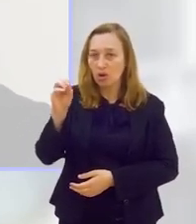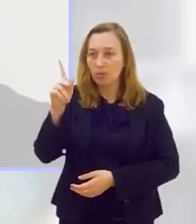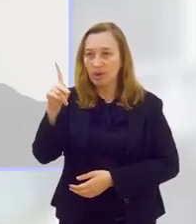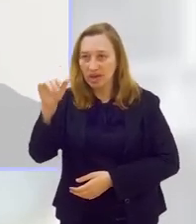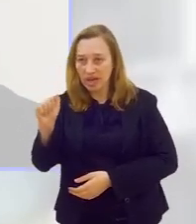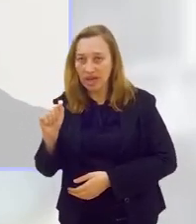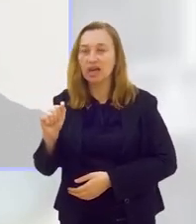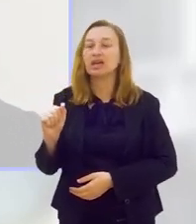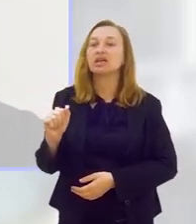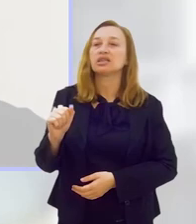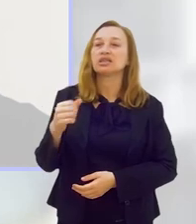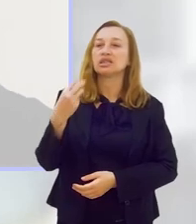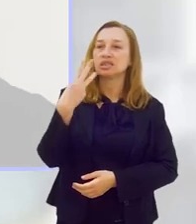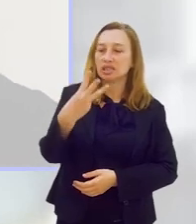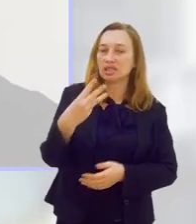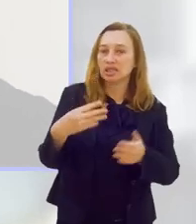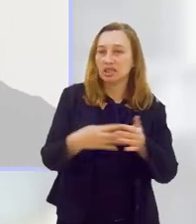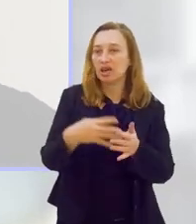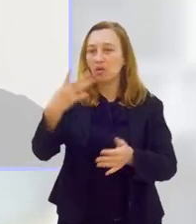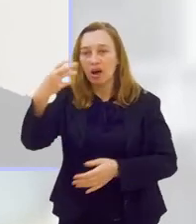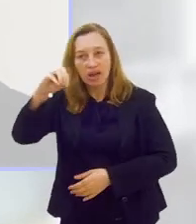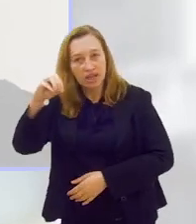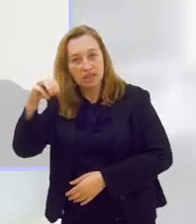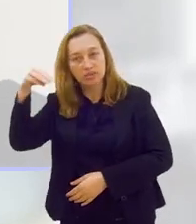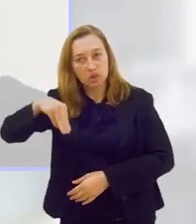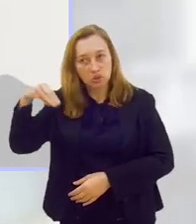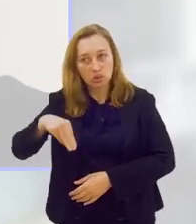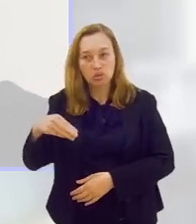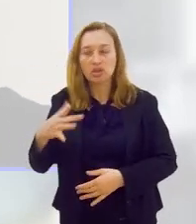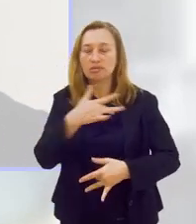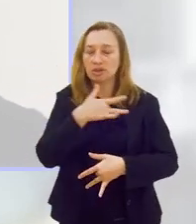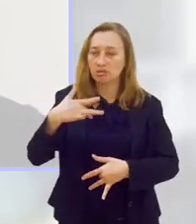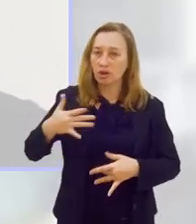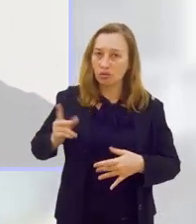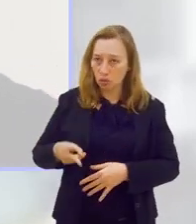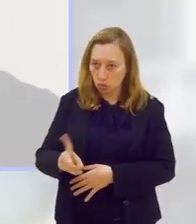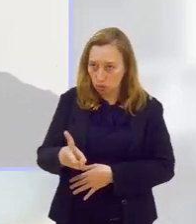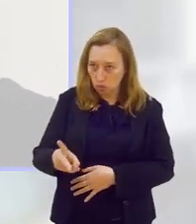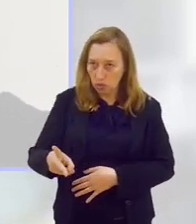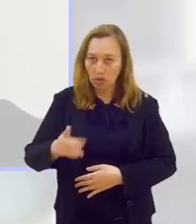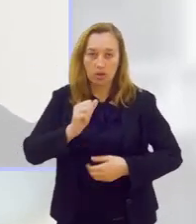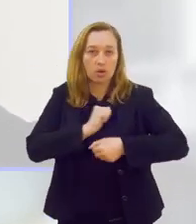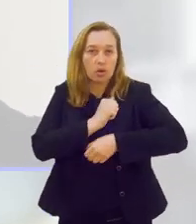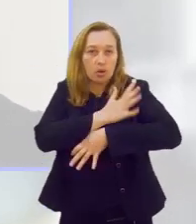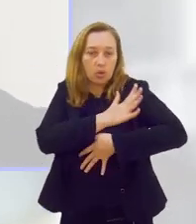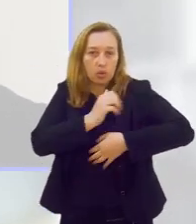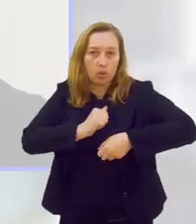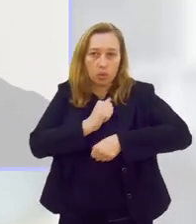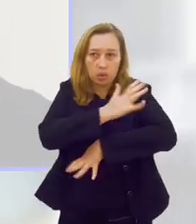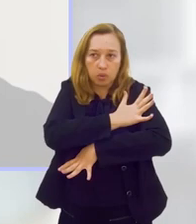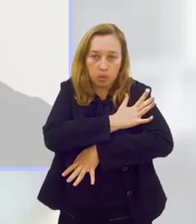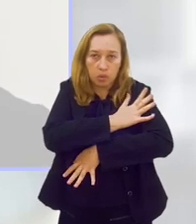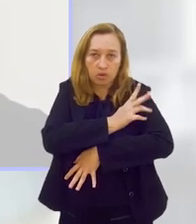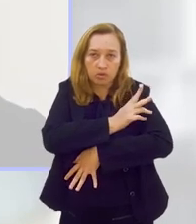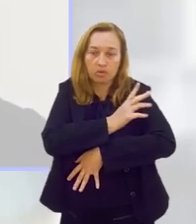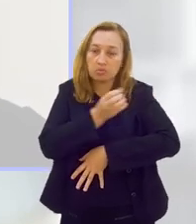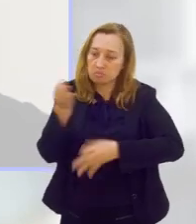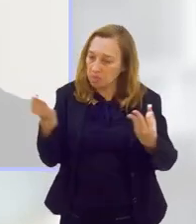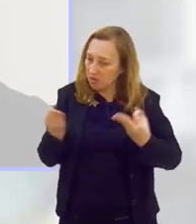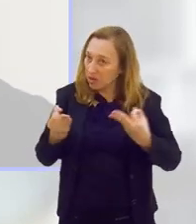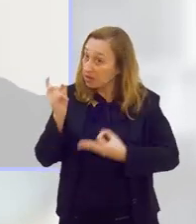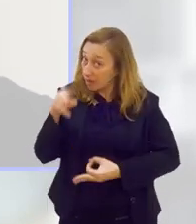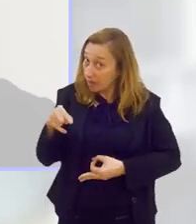seu cardiorrespiratório em dia, né? Vamos dizer assim. Bem, mas vai muito além disso.